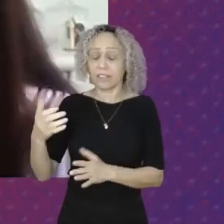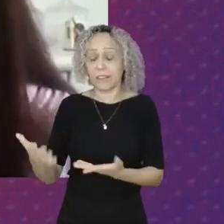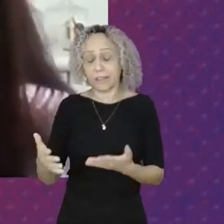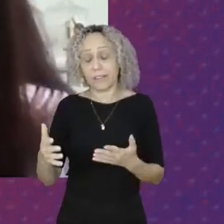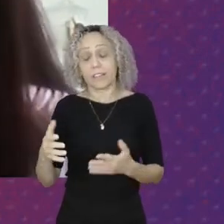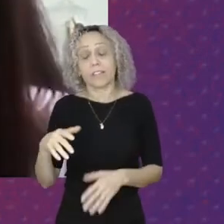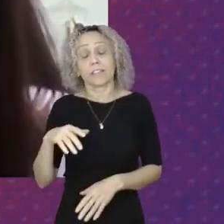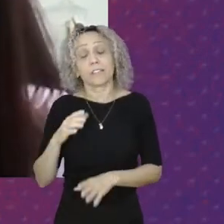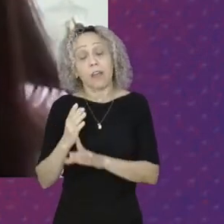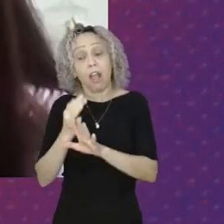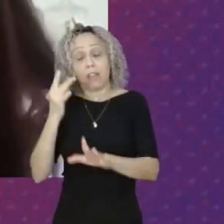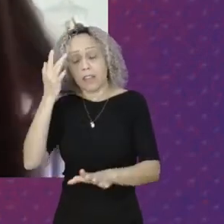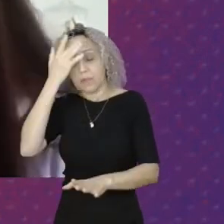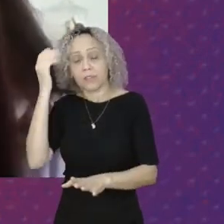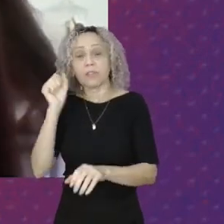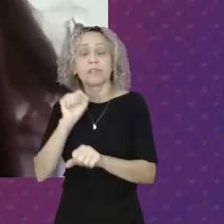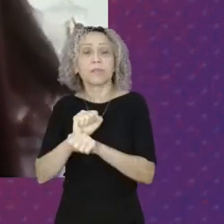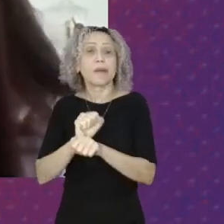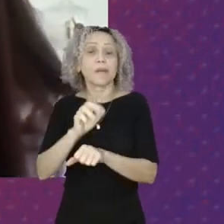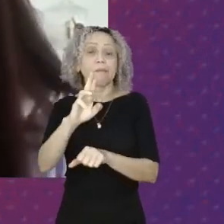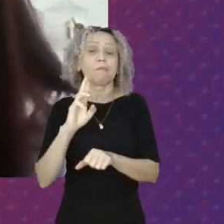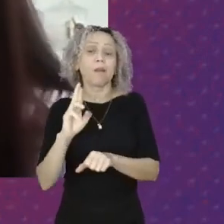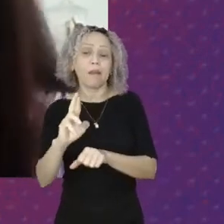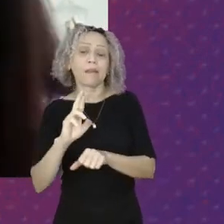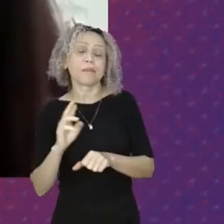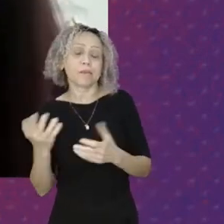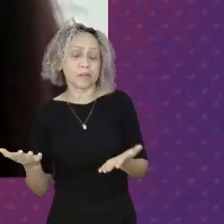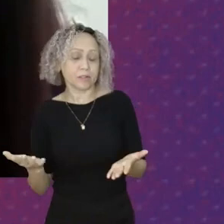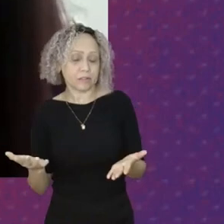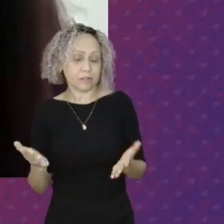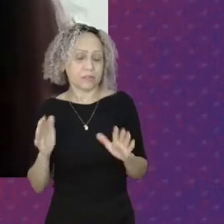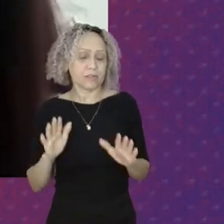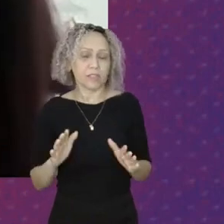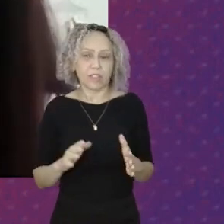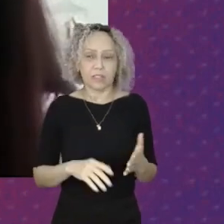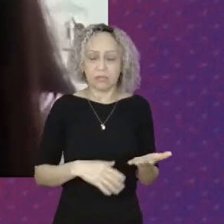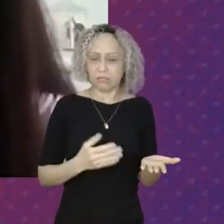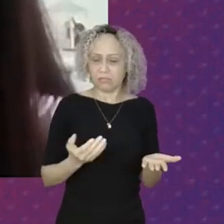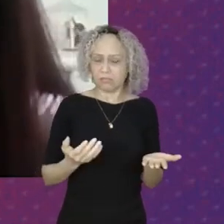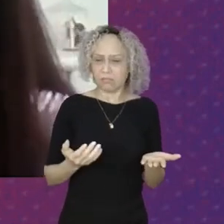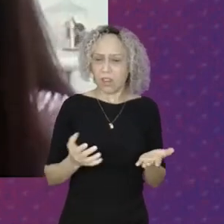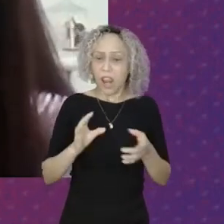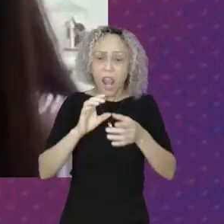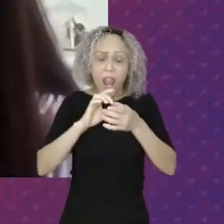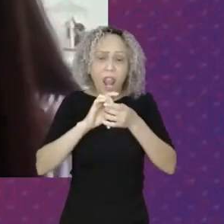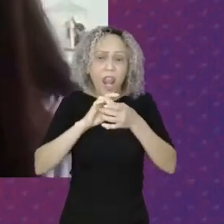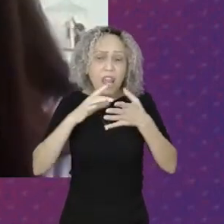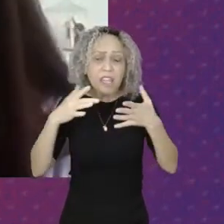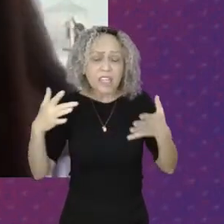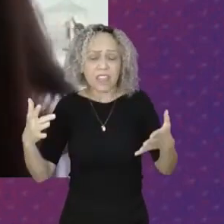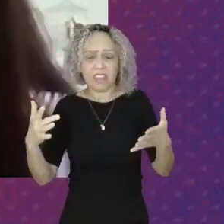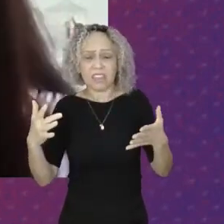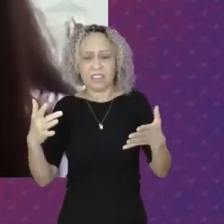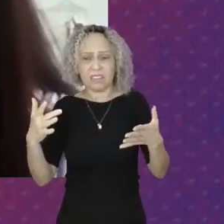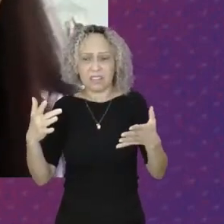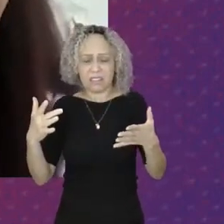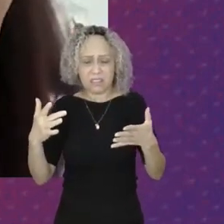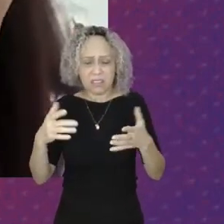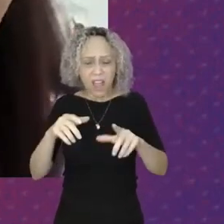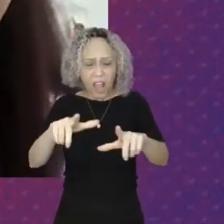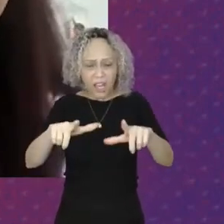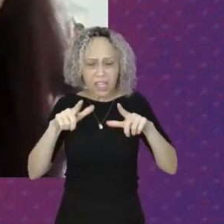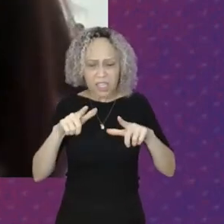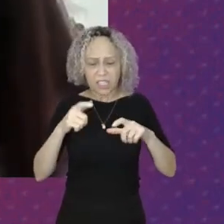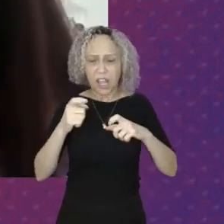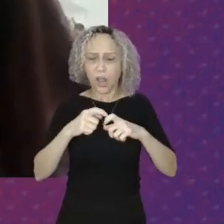INSS Nós temos Benefícios Que ainda são Indeferidos Indevidamente Bom E tantos outros Nesse